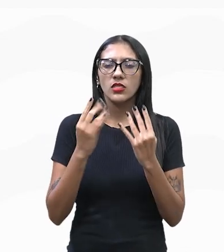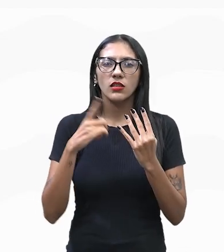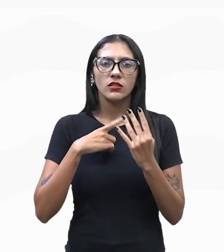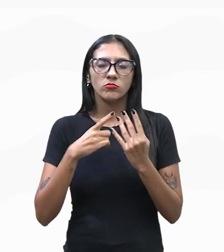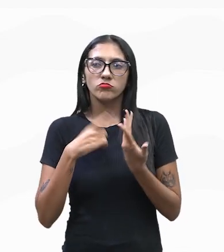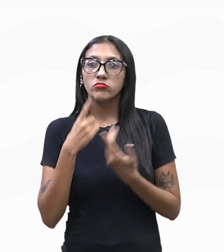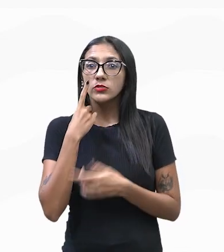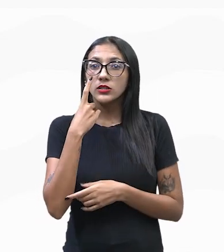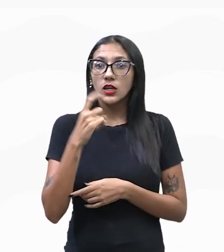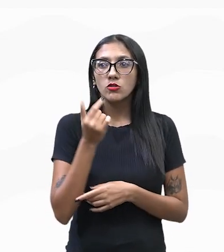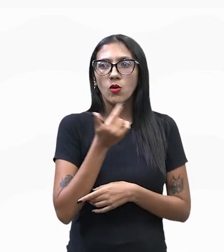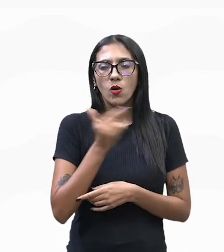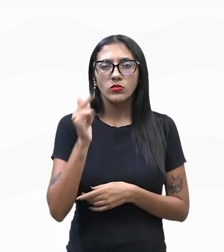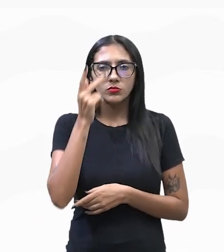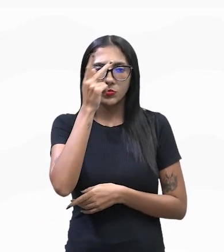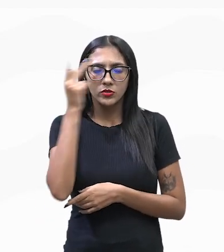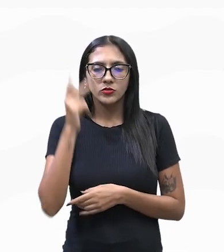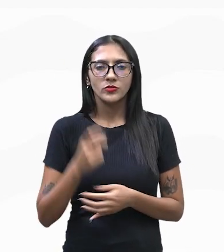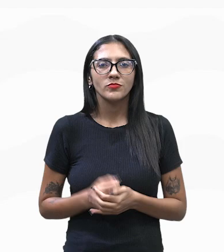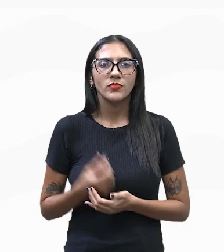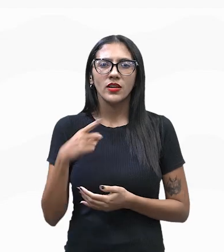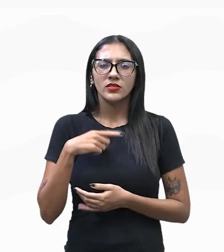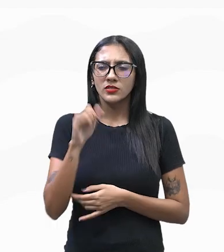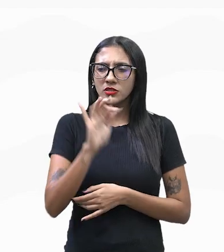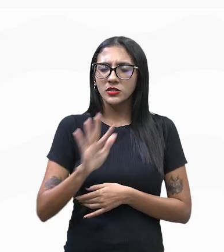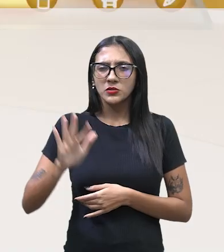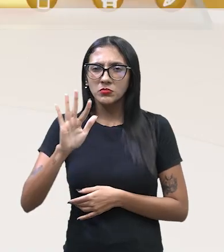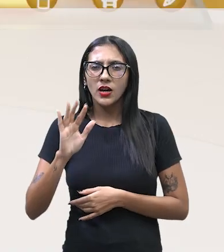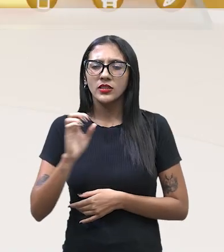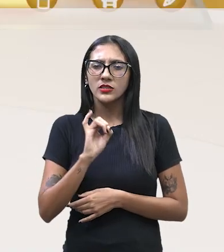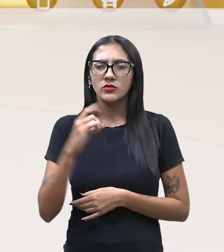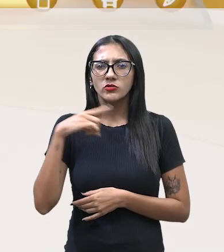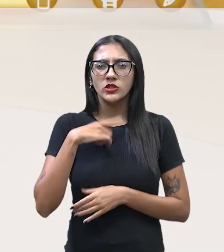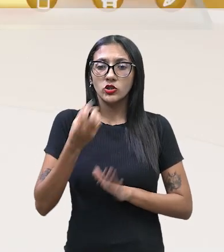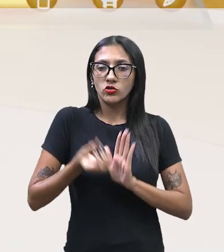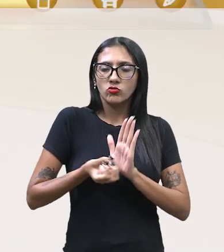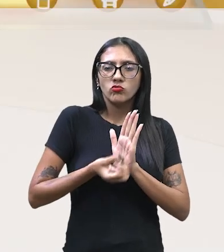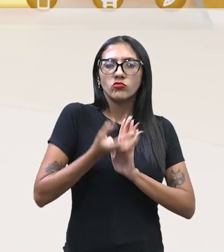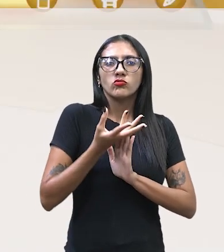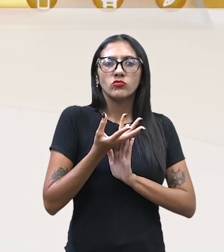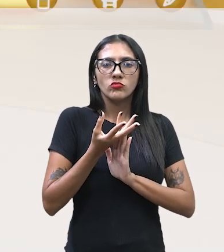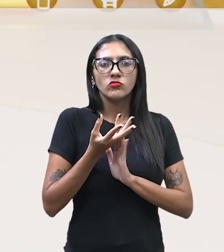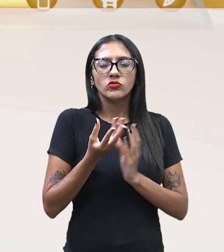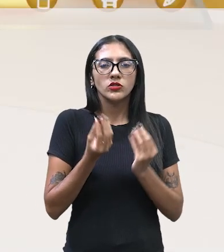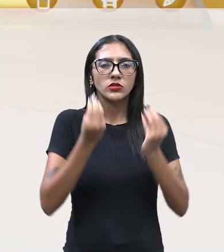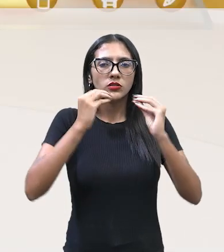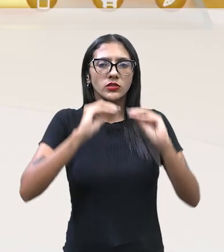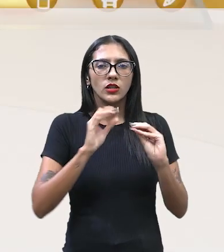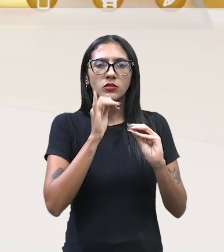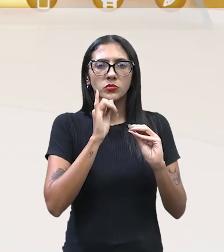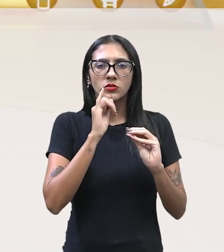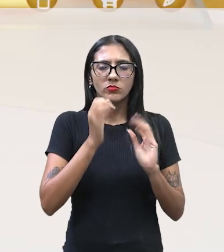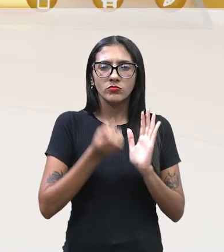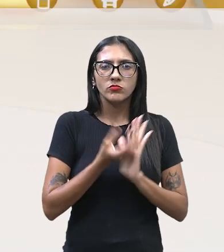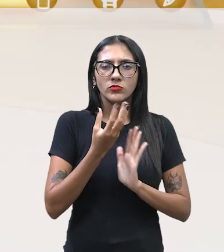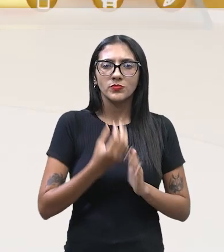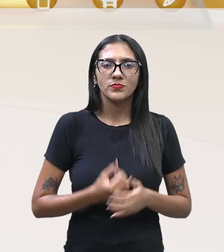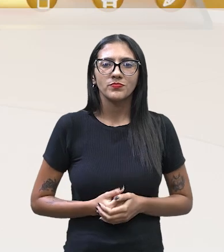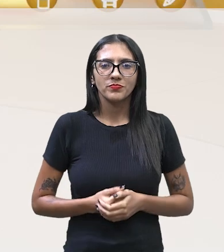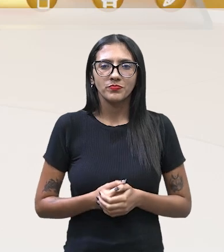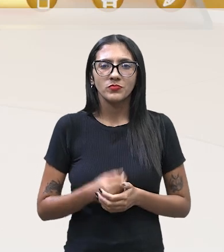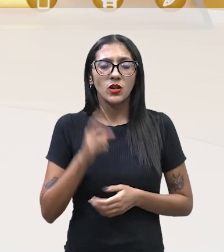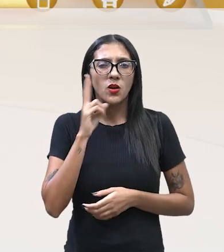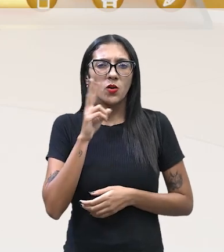atrair visitantes. Esses banners, até mesmo como você cria no tempo de faculdade, nós tínhamos